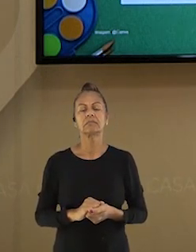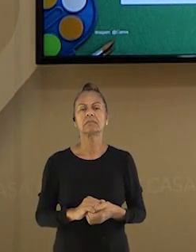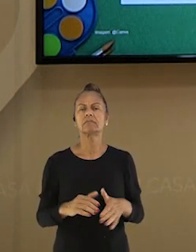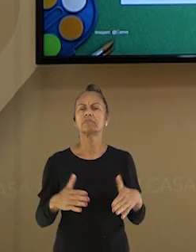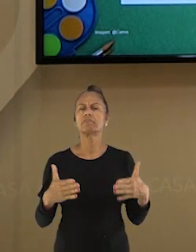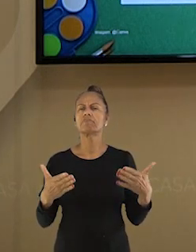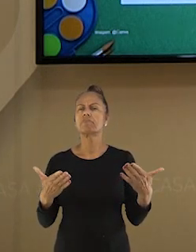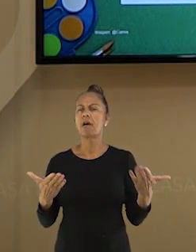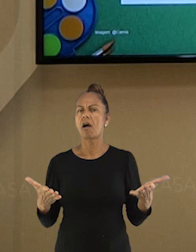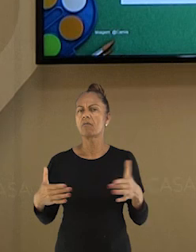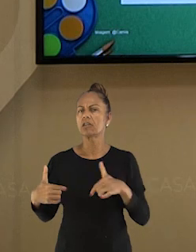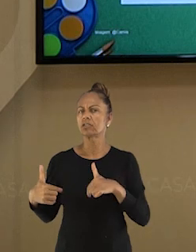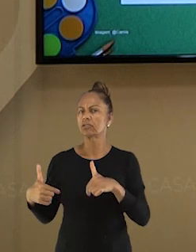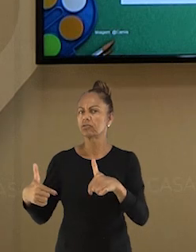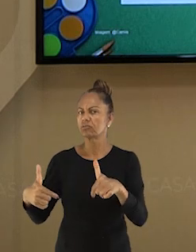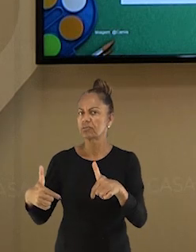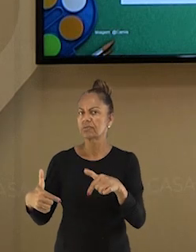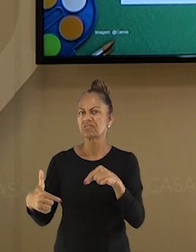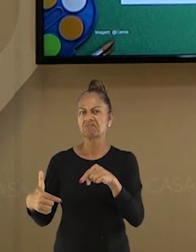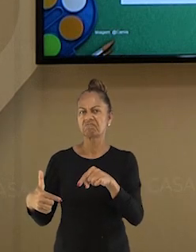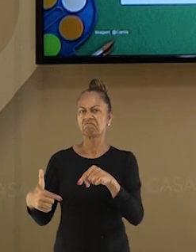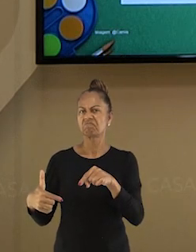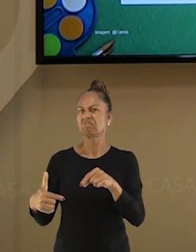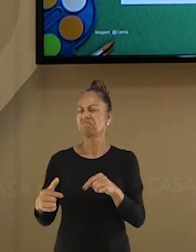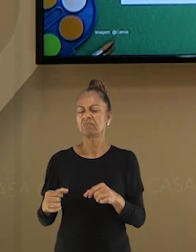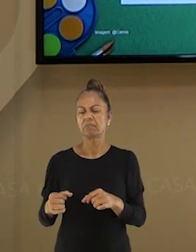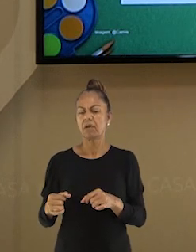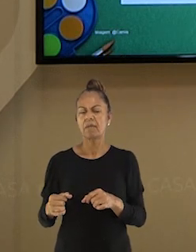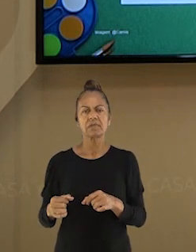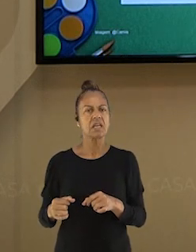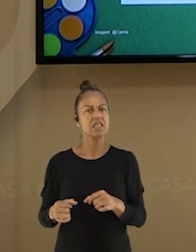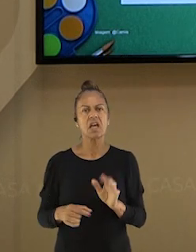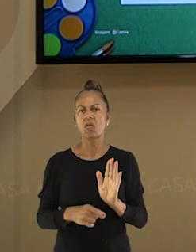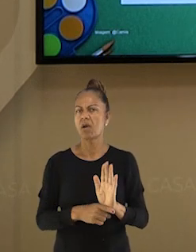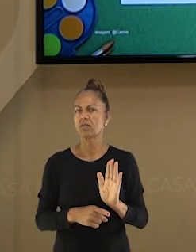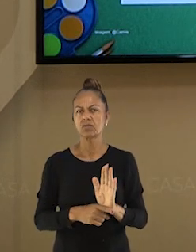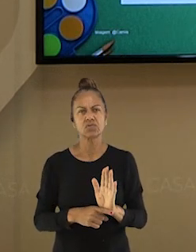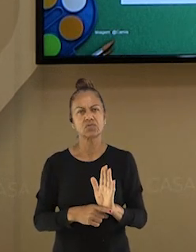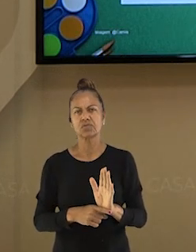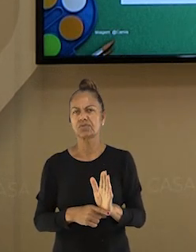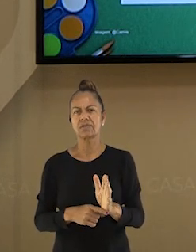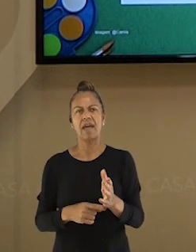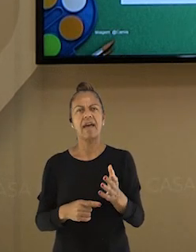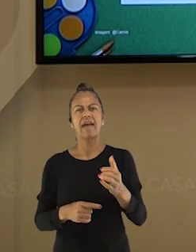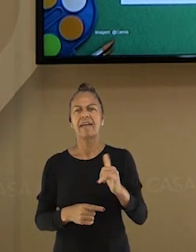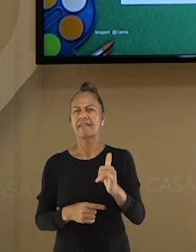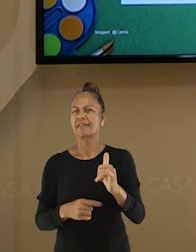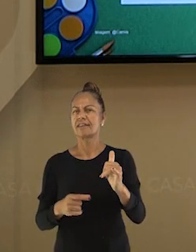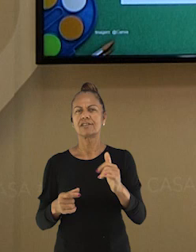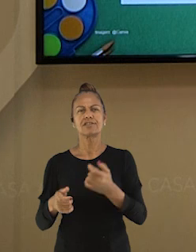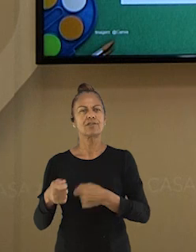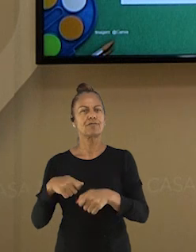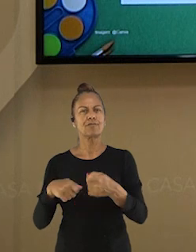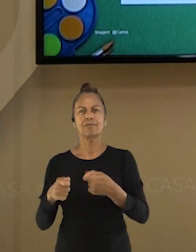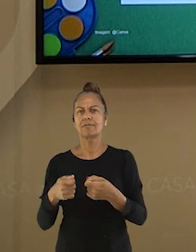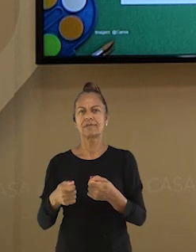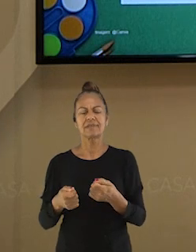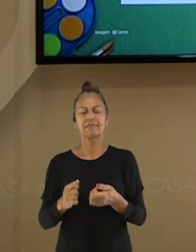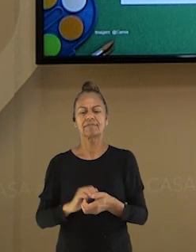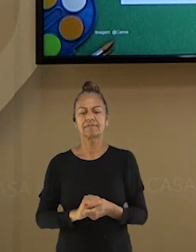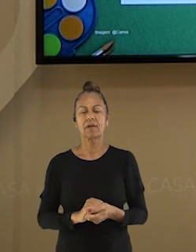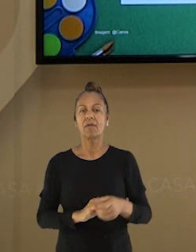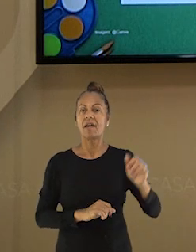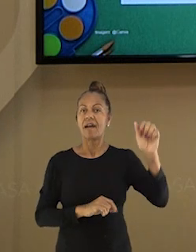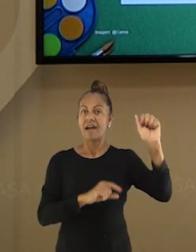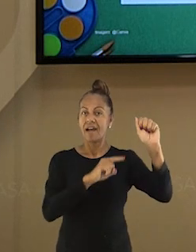economia de energia? Letra A, tomar banhos mais demorados? Letra B, investir em lâmpadas de LED?